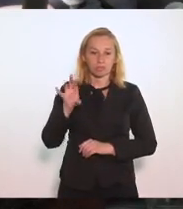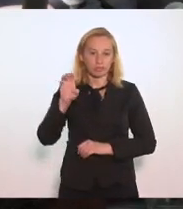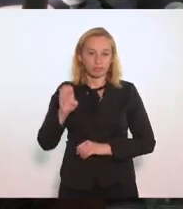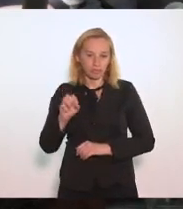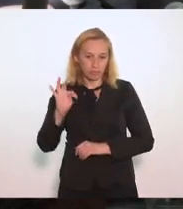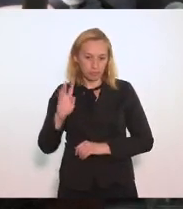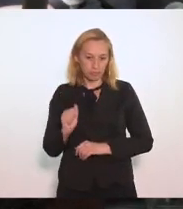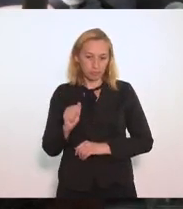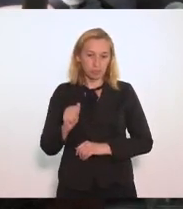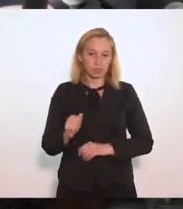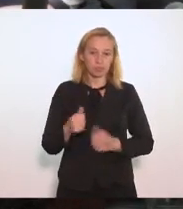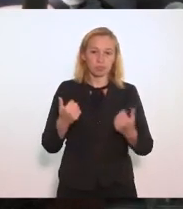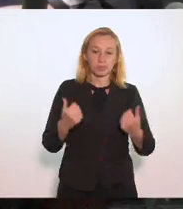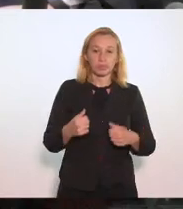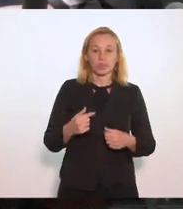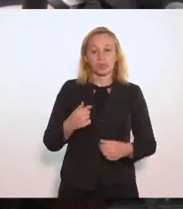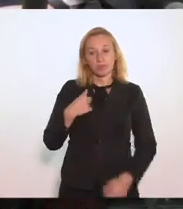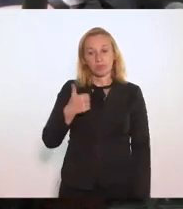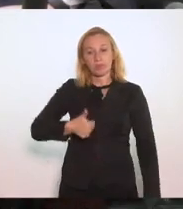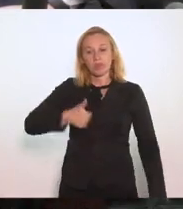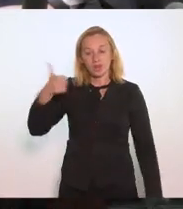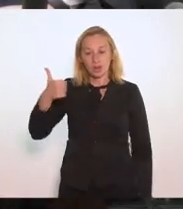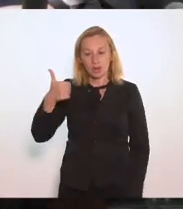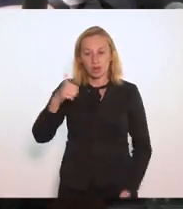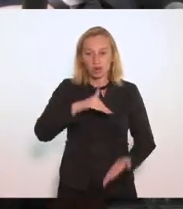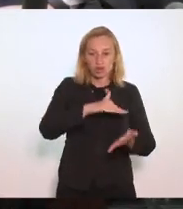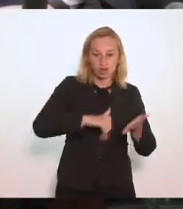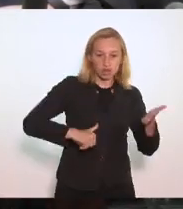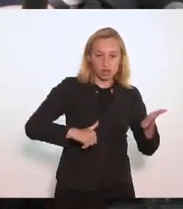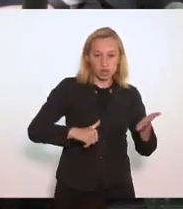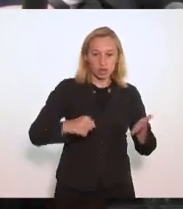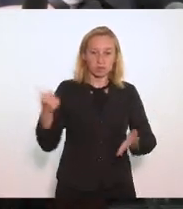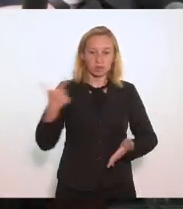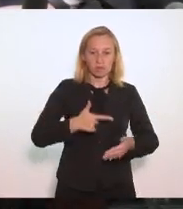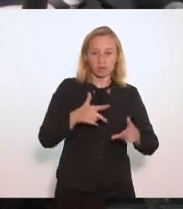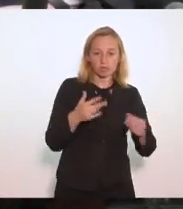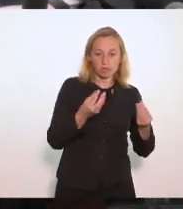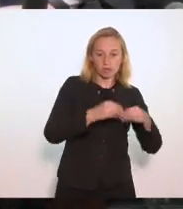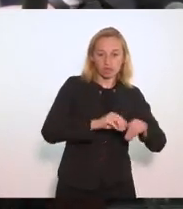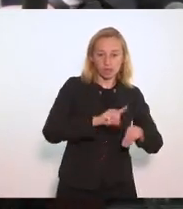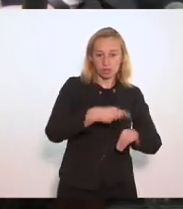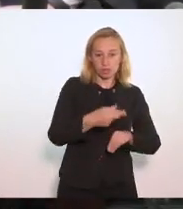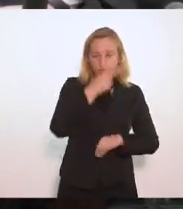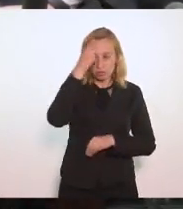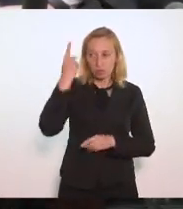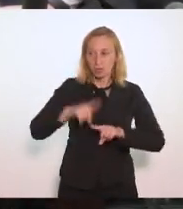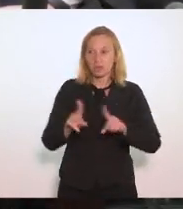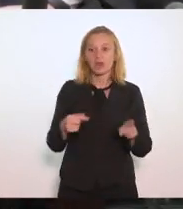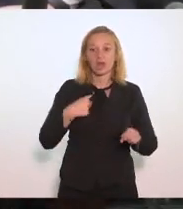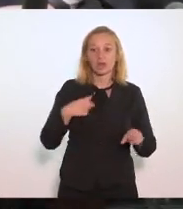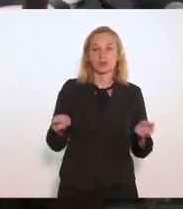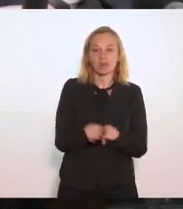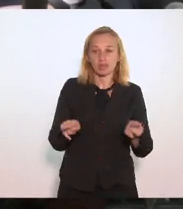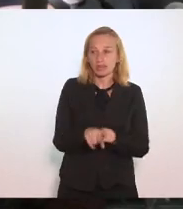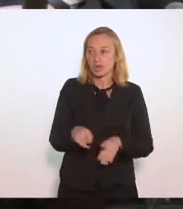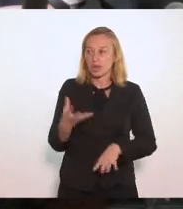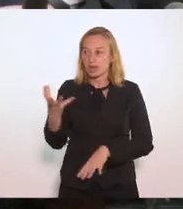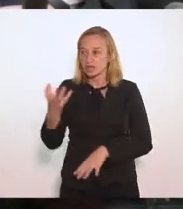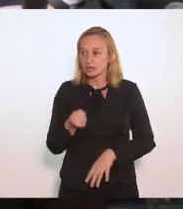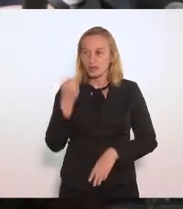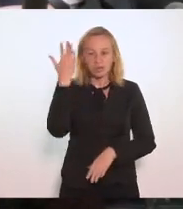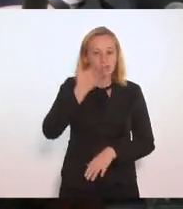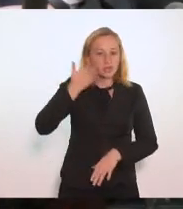metamorfose ambulante Saiu em destaque Na matéria Mas eu também recebi Uma mensagem De um